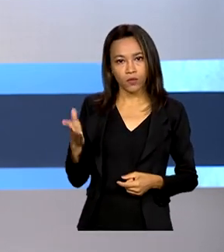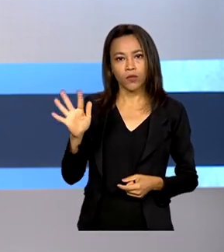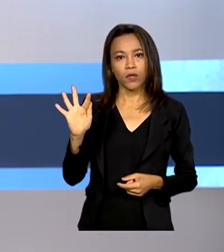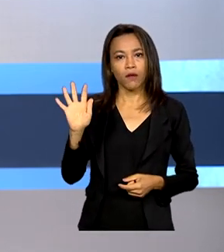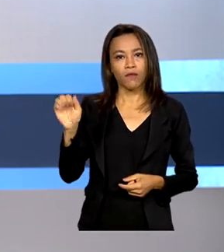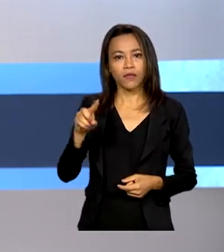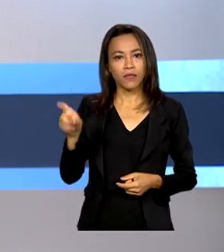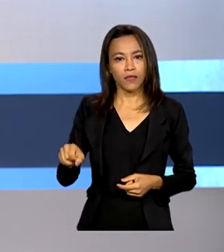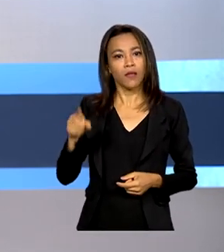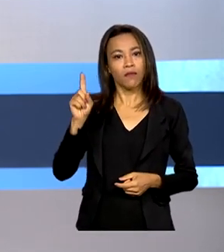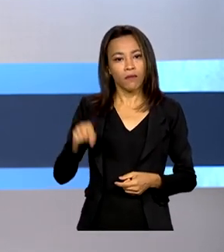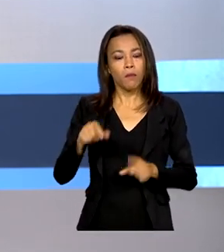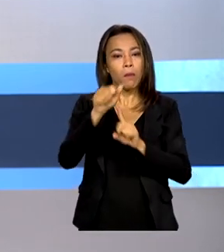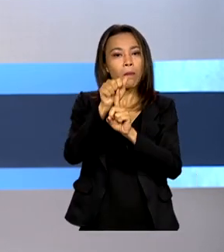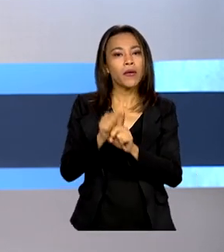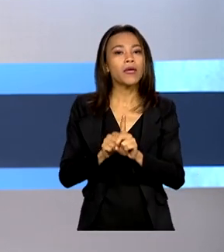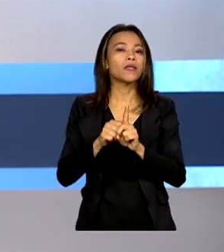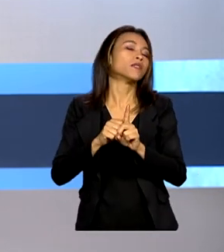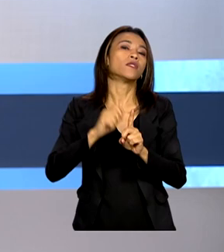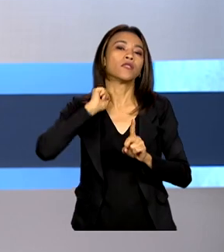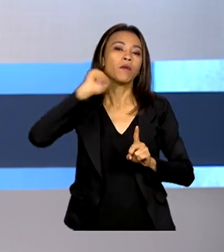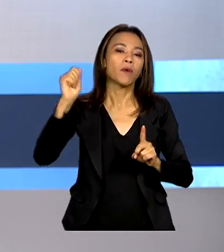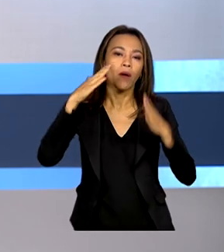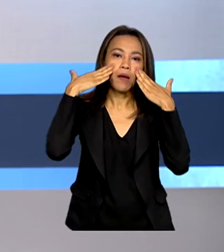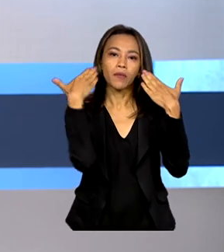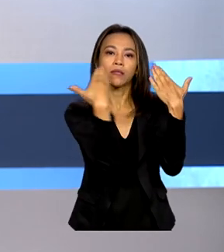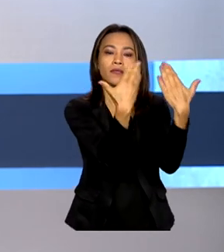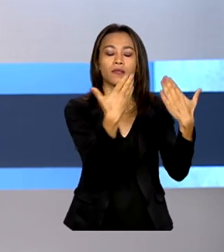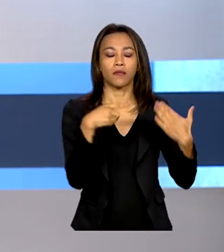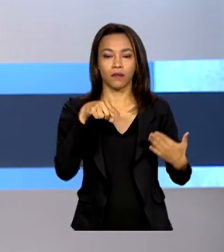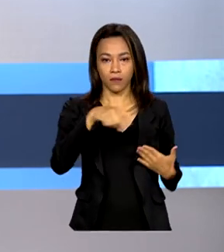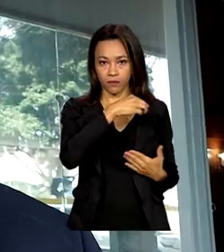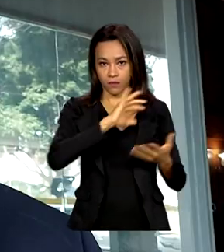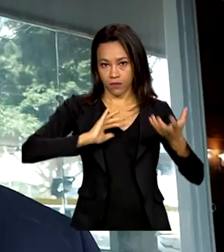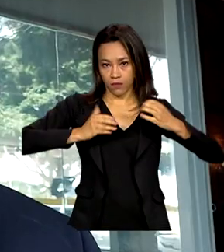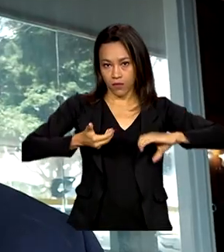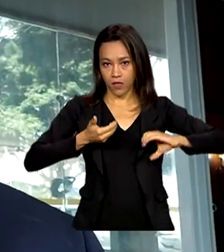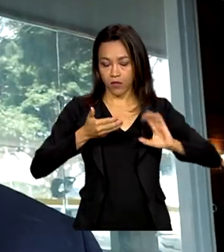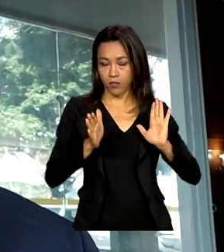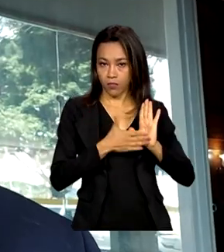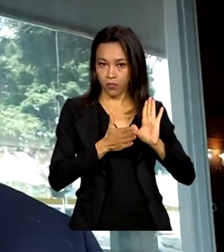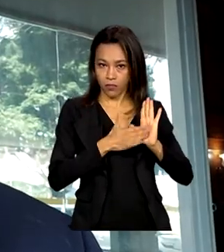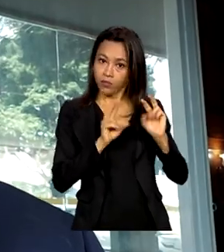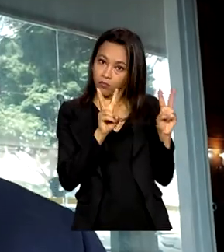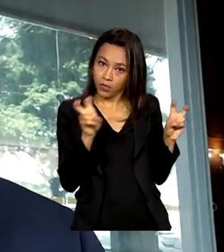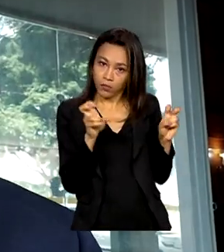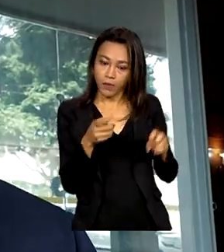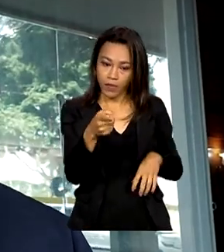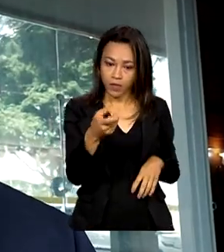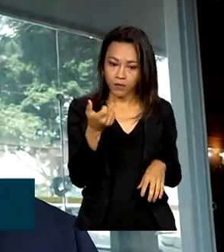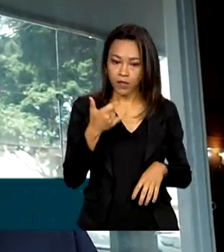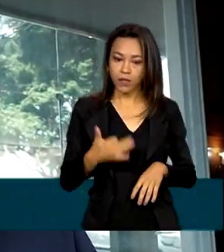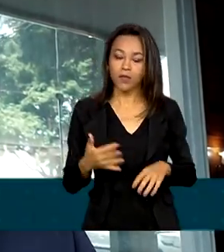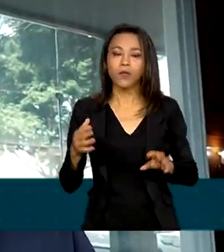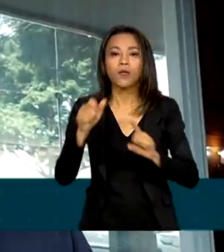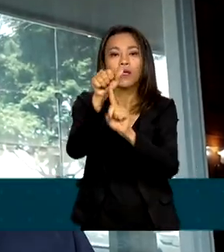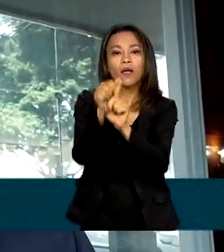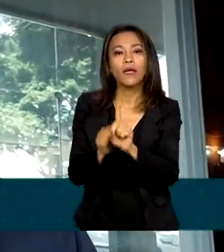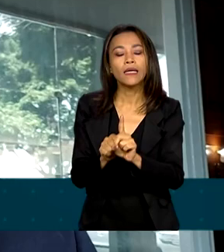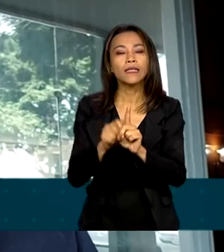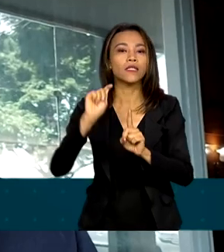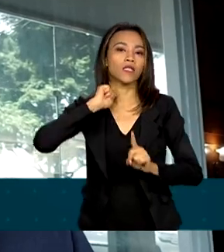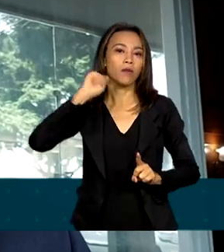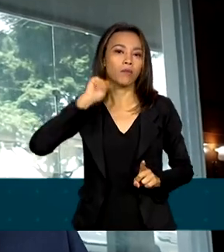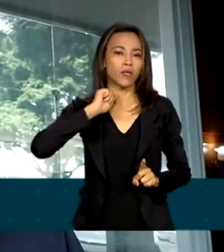de abril para apresentar ao Congresso Nacional propostas sobre o assunto. No mês de abril, nós temos um conjunto